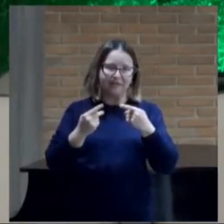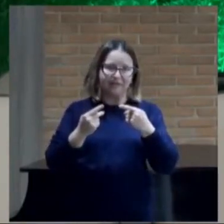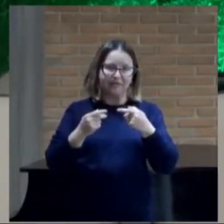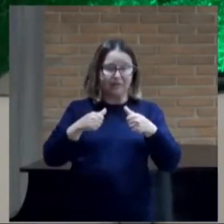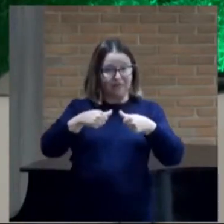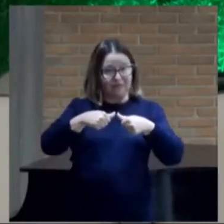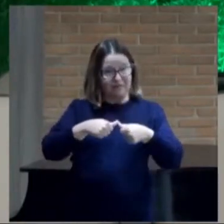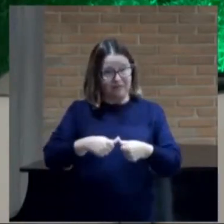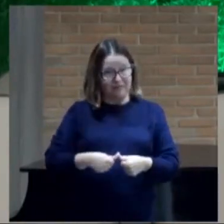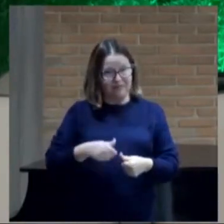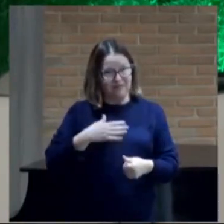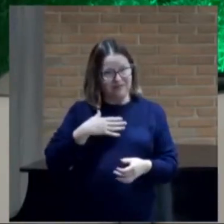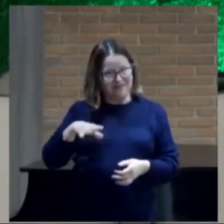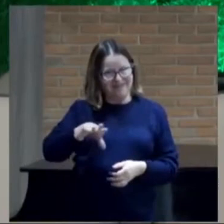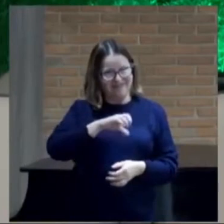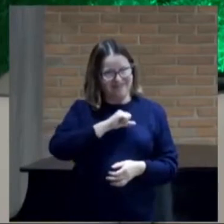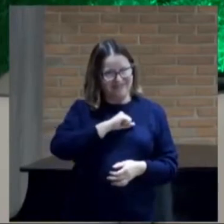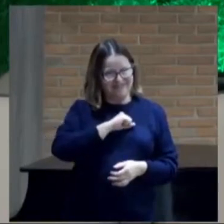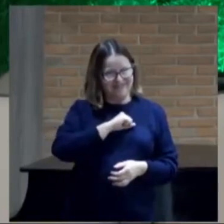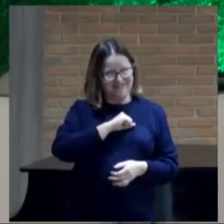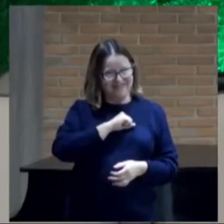no meu amor.